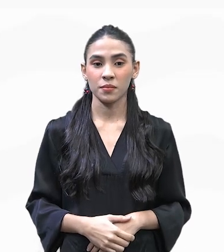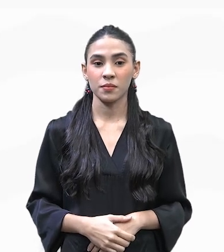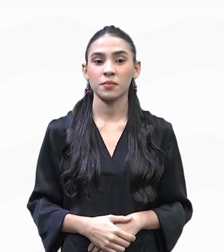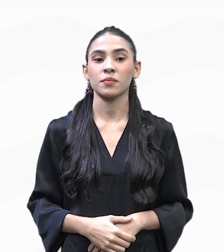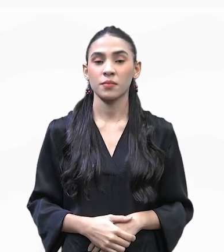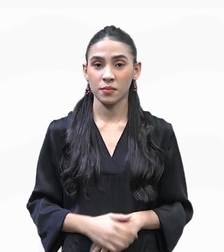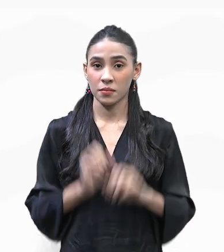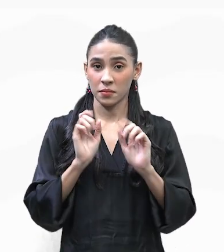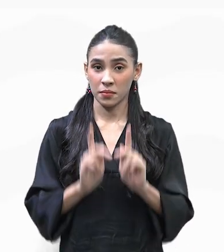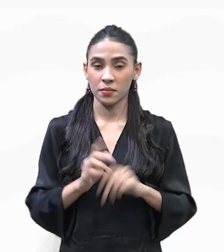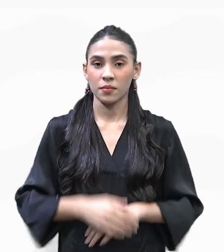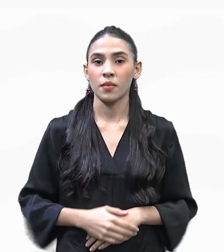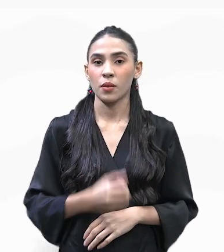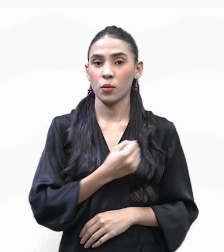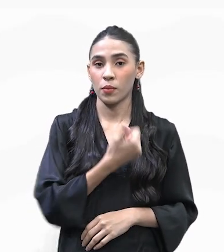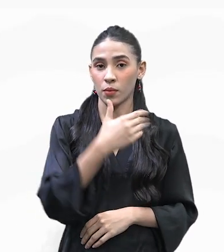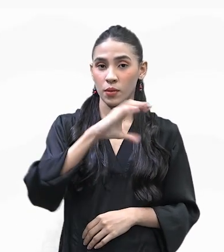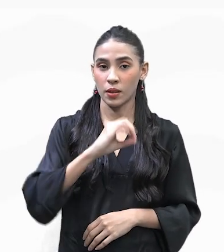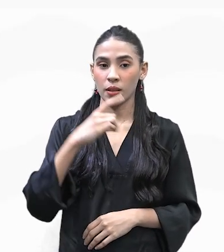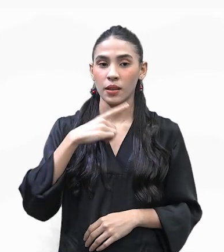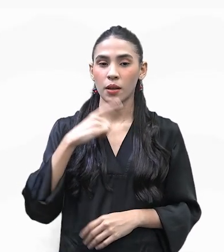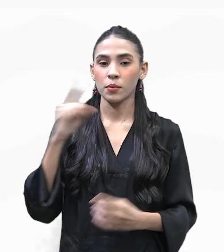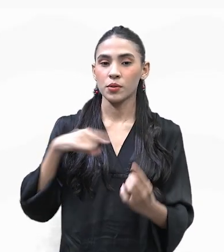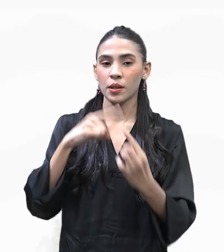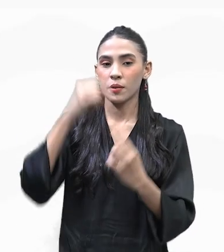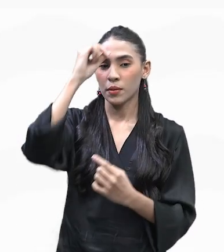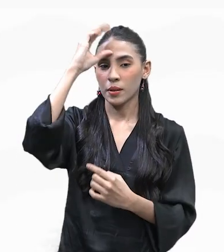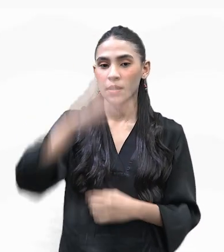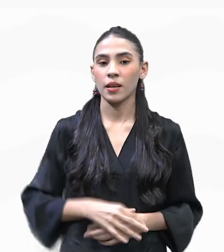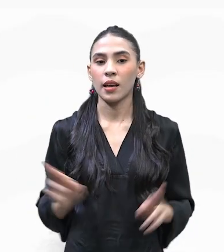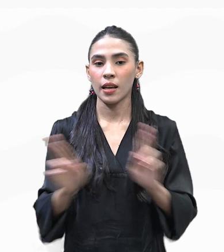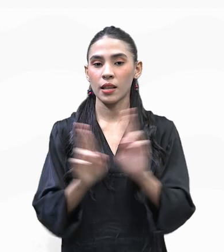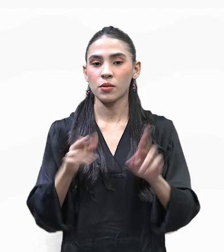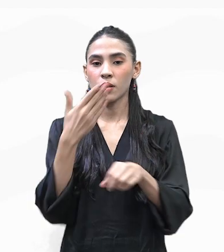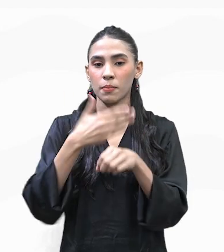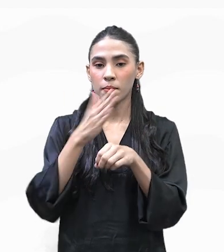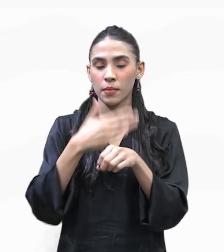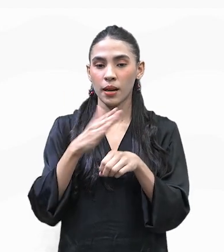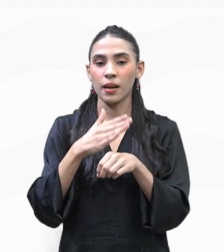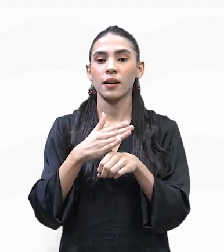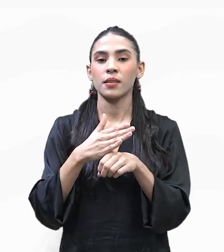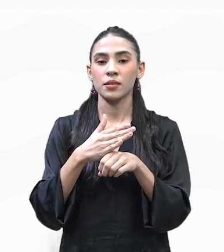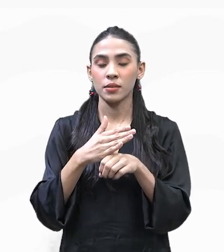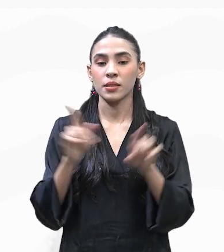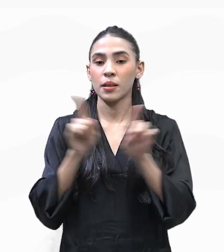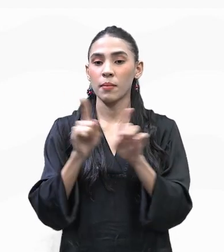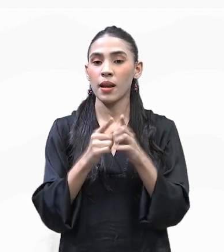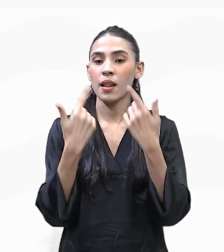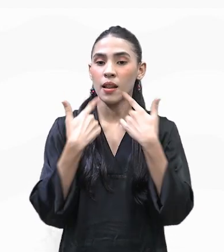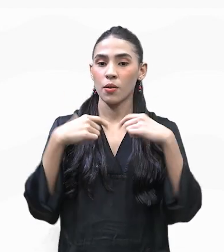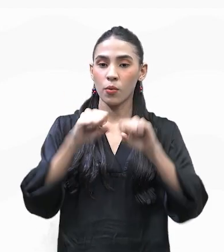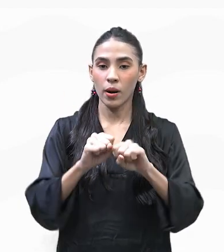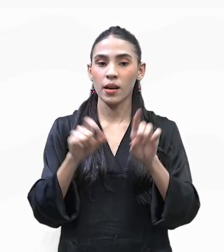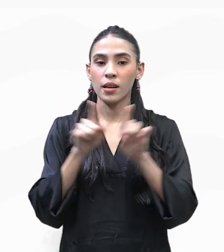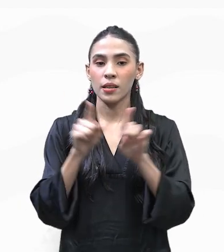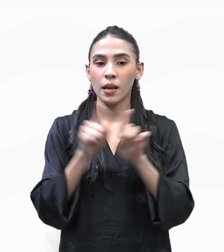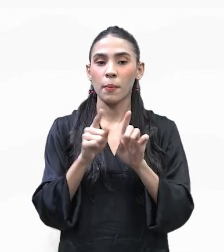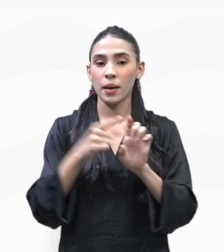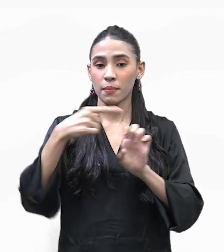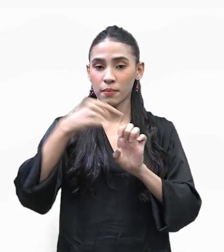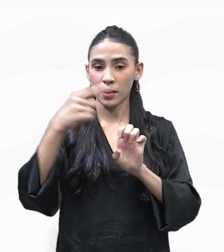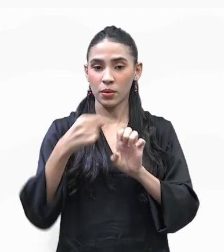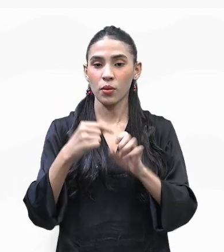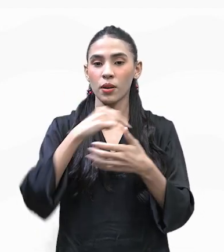Muito bem, então na aula 10 nós temos como objeto de conhecimento relações entre práticas de linguagem, intervenção